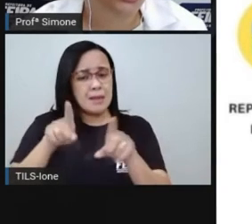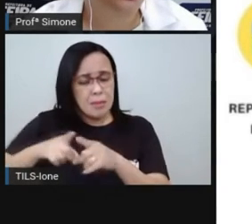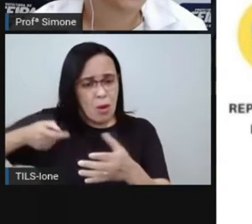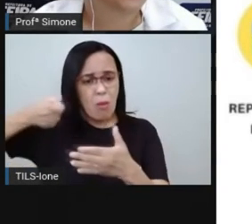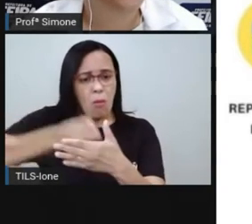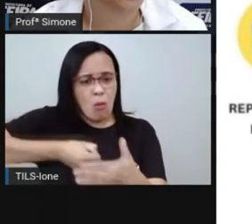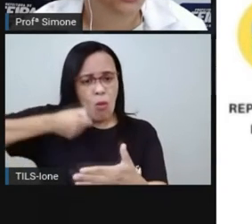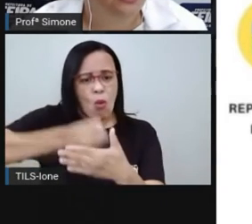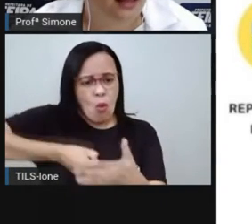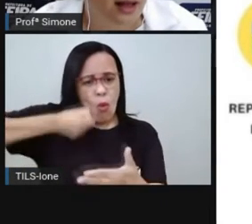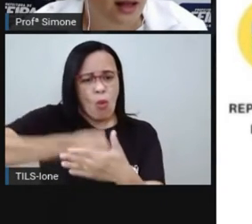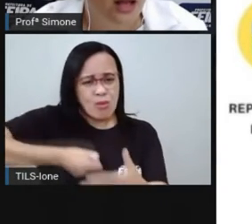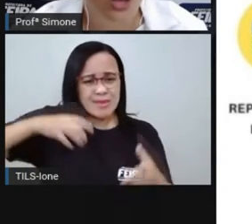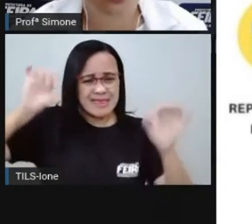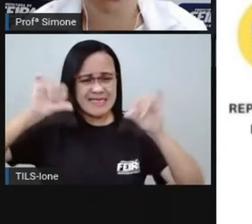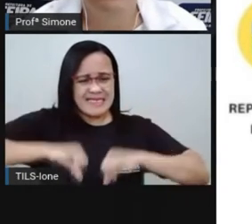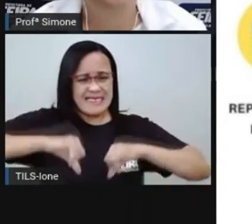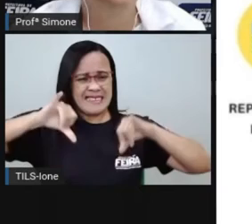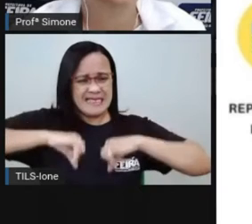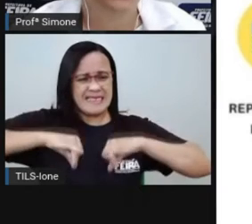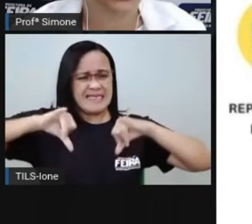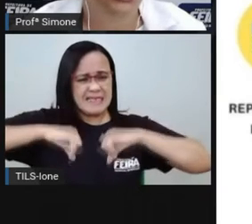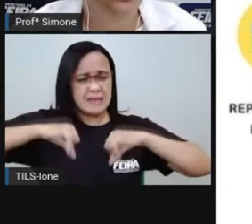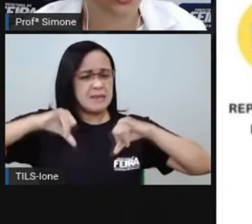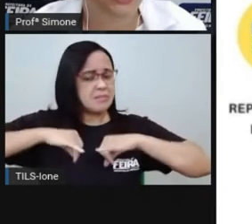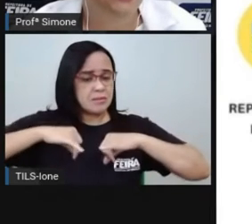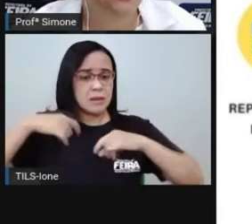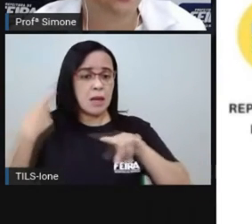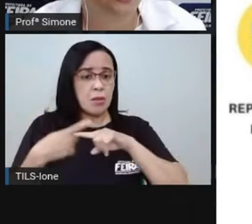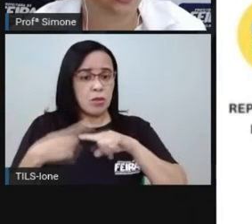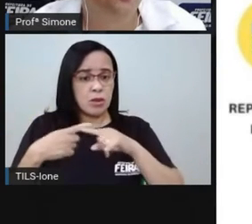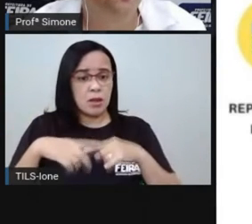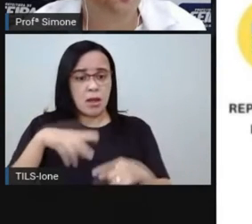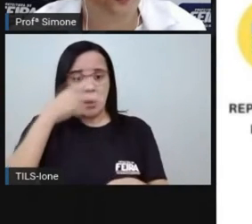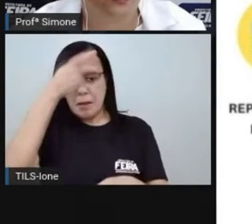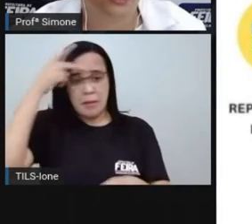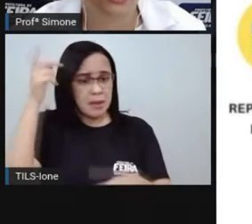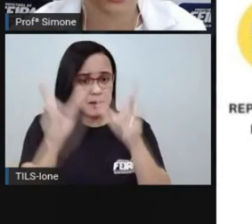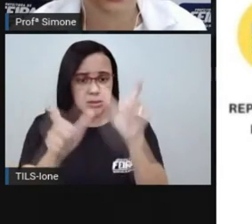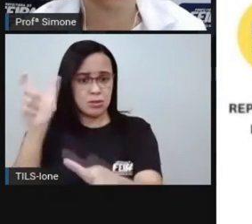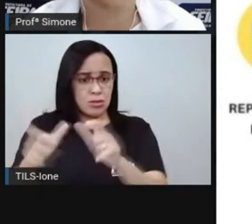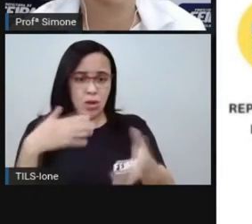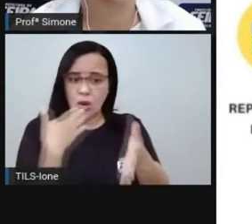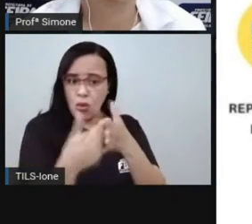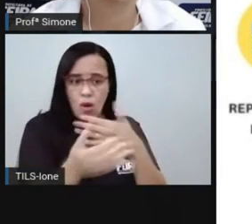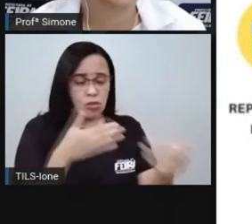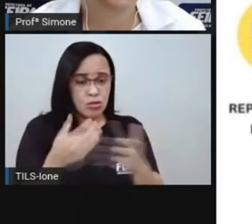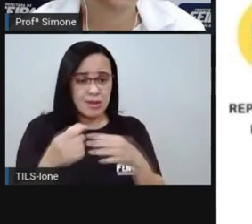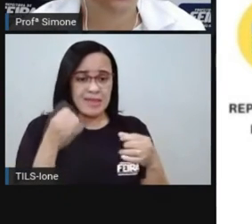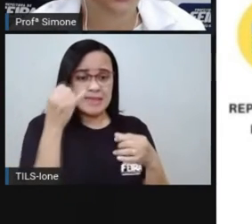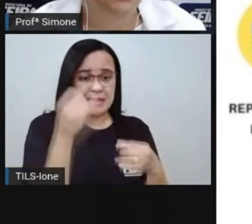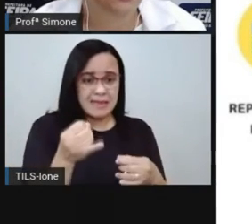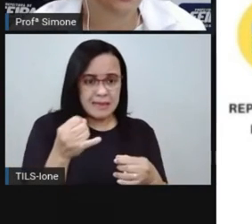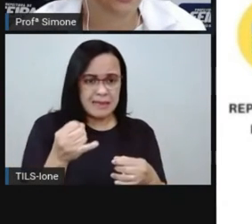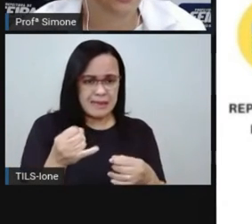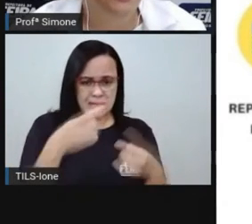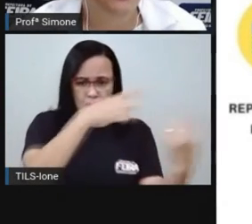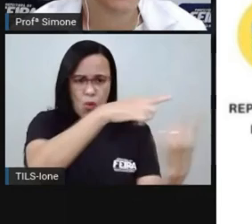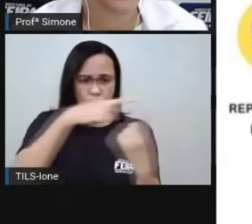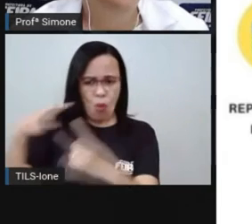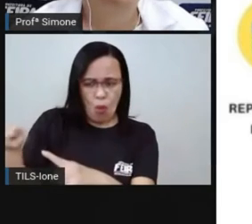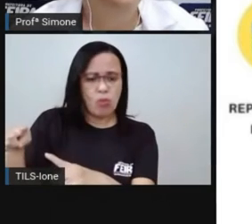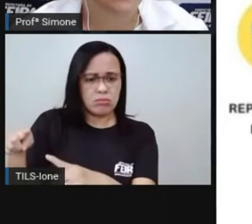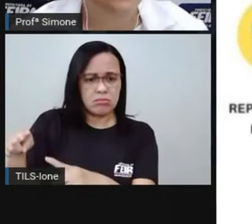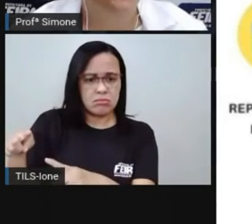da ditadura civil militar? Qualquer pessoa que discordasse dela. Qualquer pessoa que discordasse dela